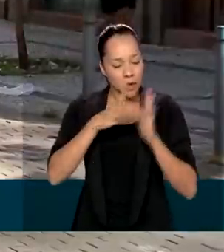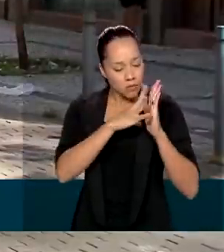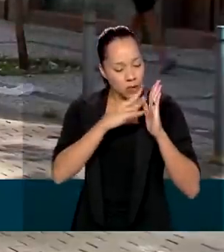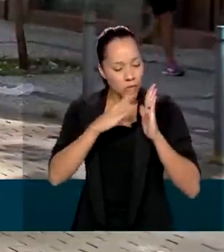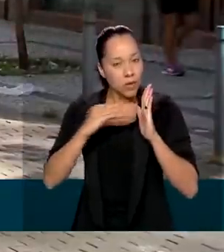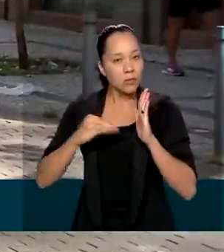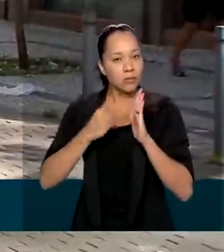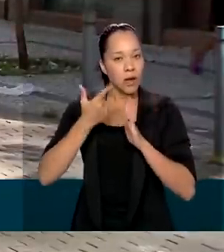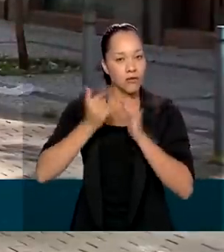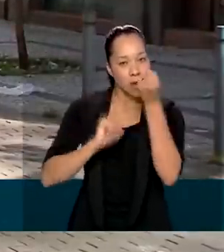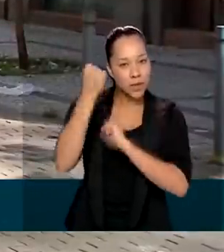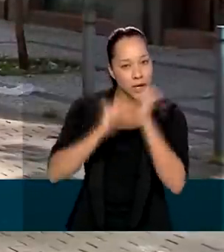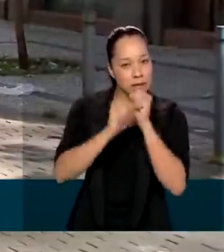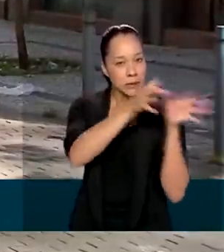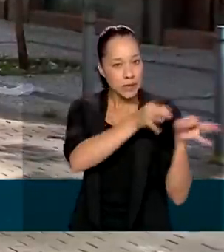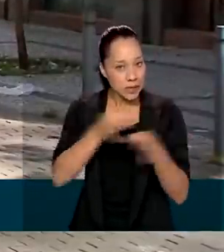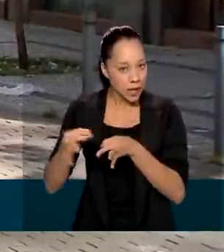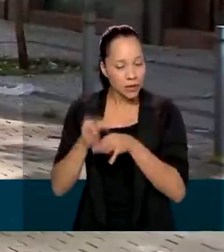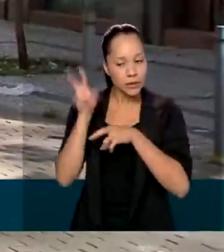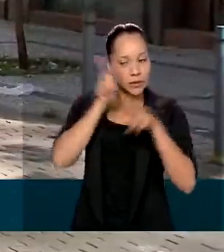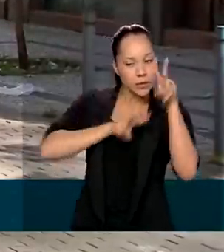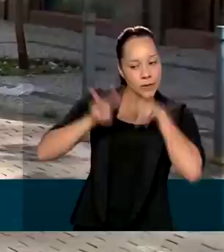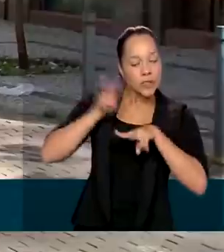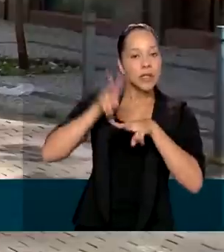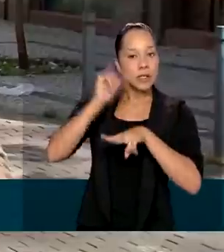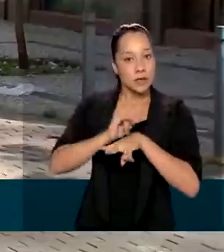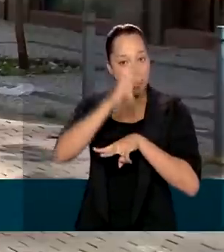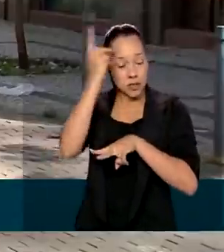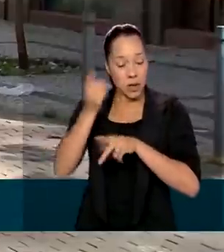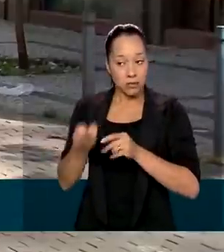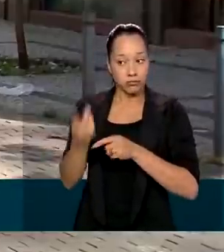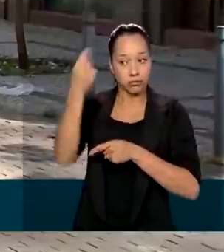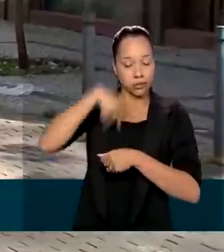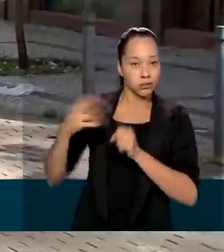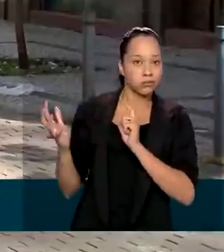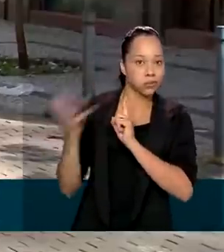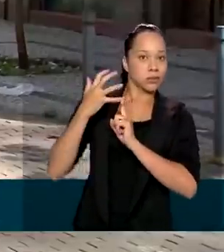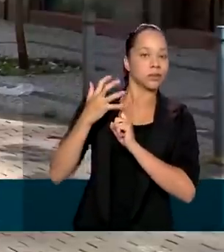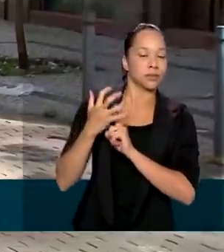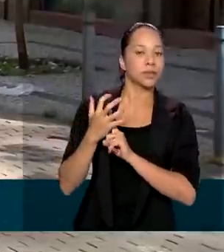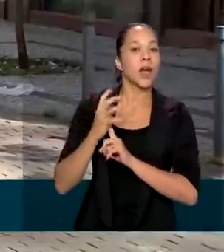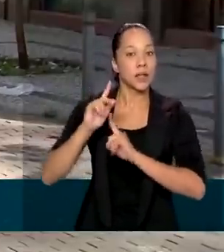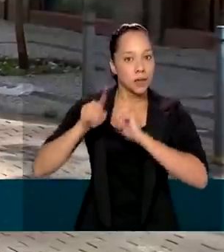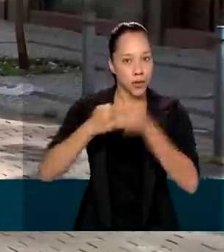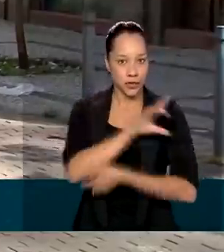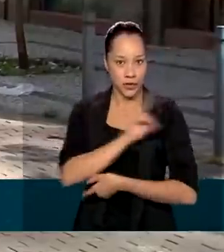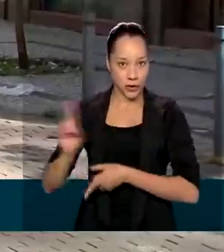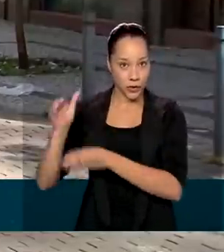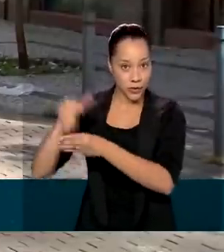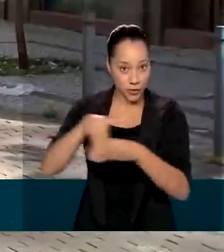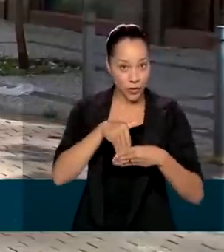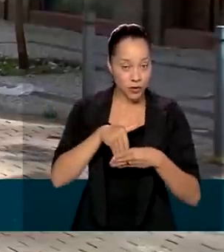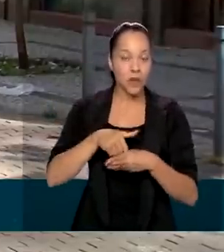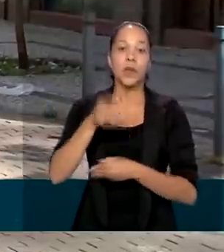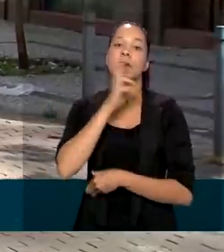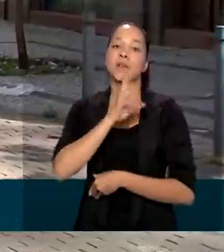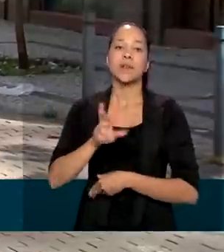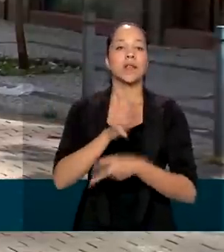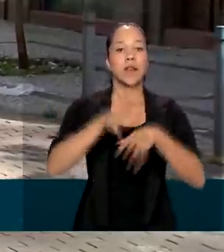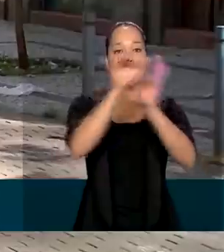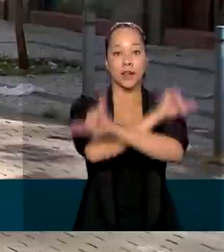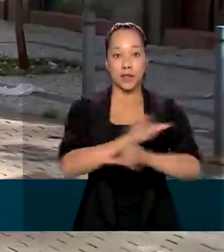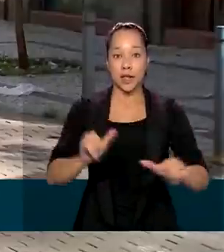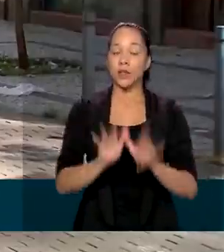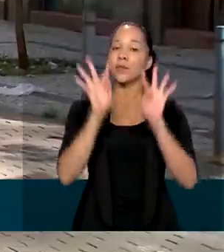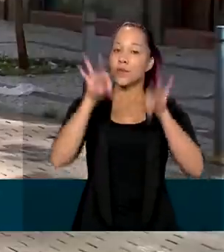fabricação e o monitoramento de eventos adversos. Em seguida, os diretores votam. E o resultado é anunciado no